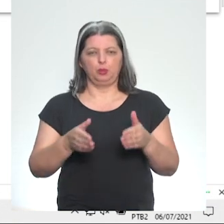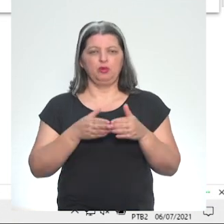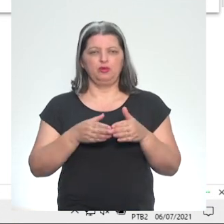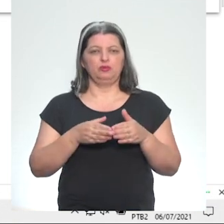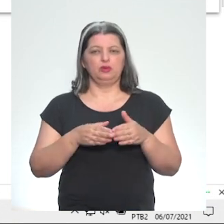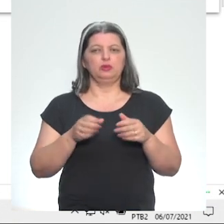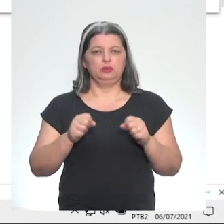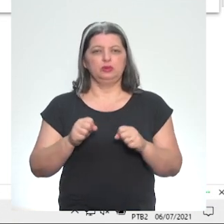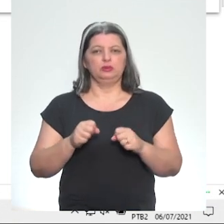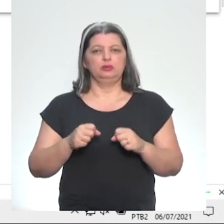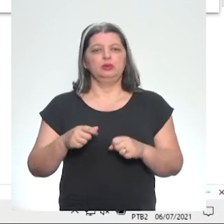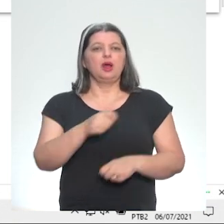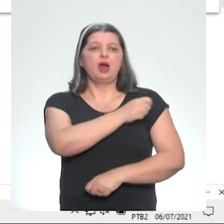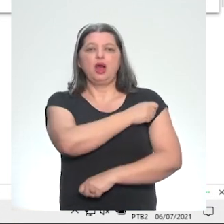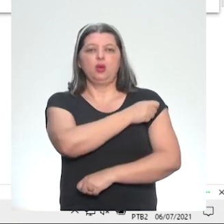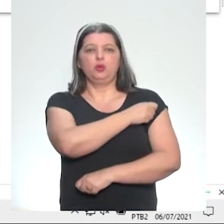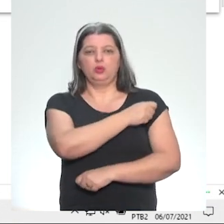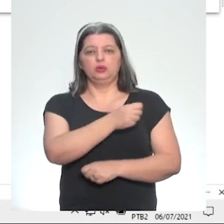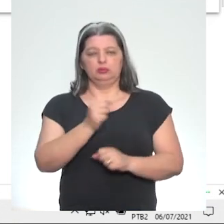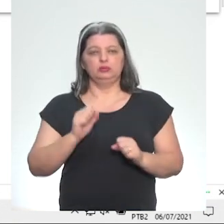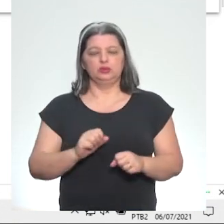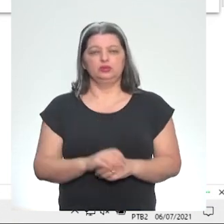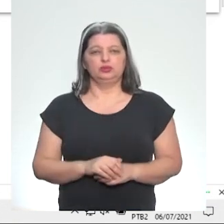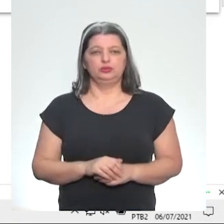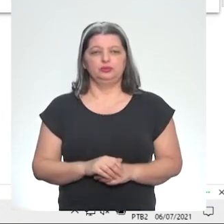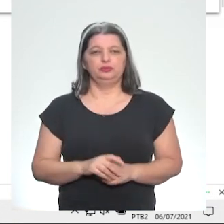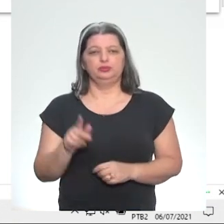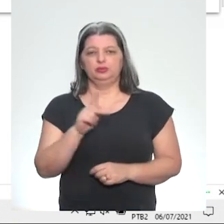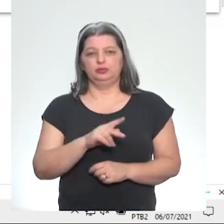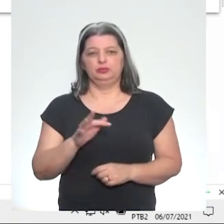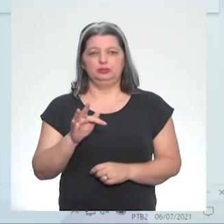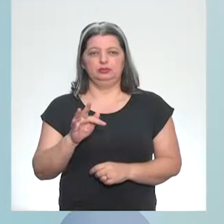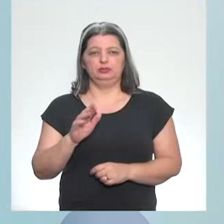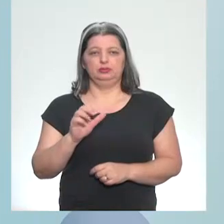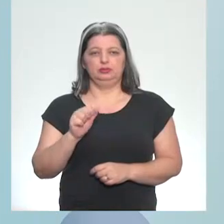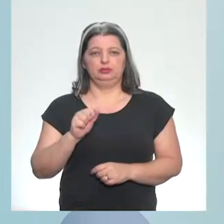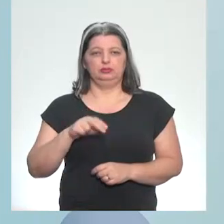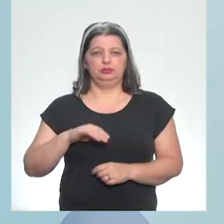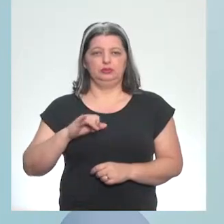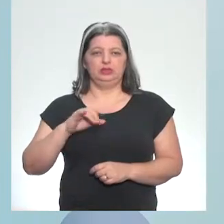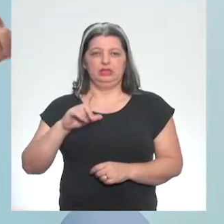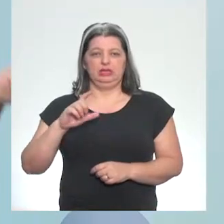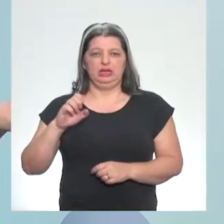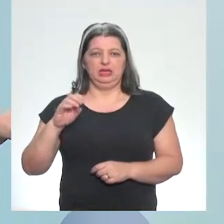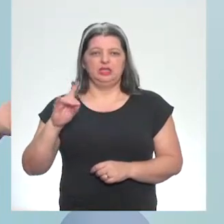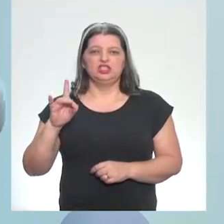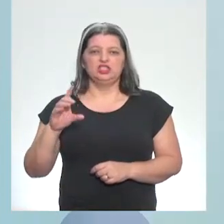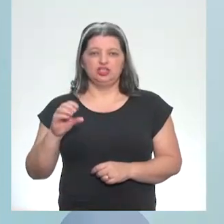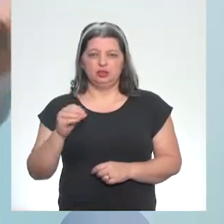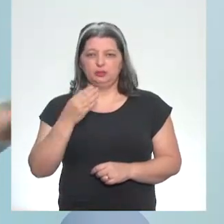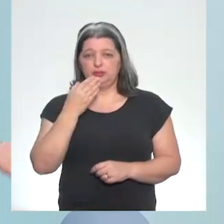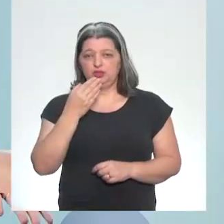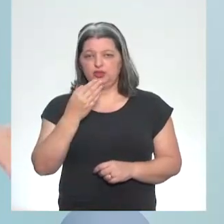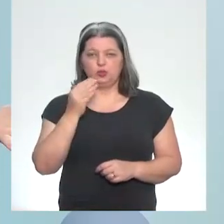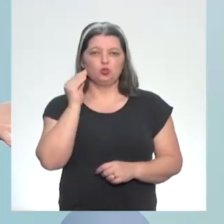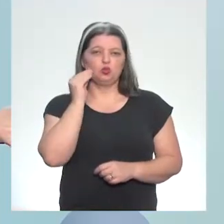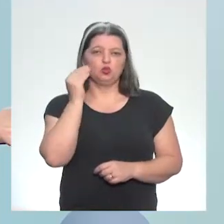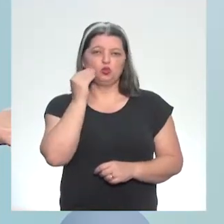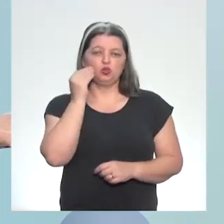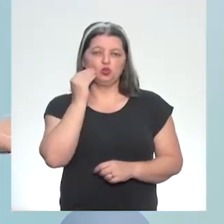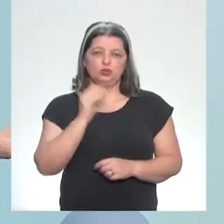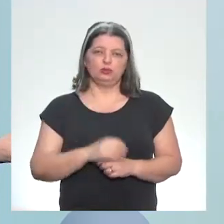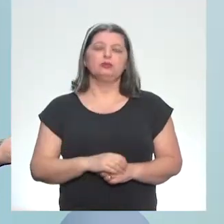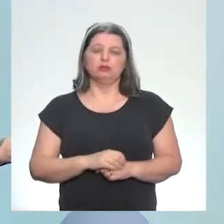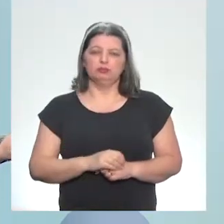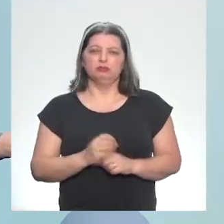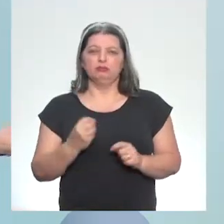um aluno aqui? Porque a gente, eu tenho certeza que eu sou cringe. Professora Francie Leide. Pediu um beijo. Manda, então, aí, ó, a